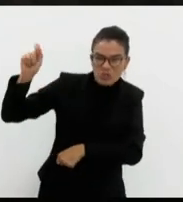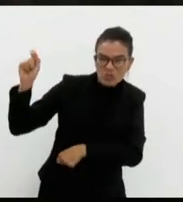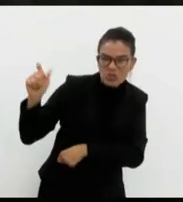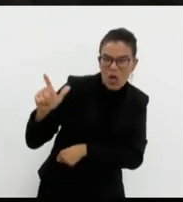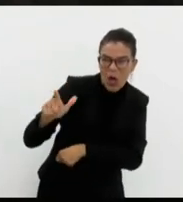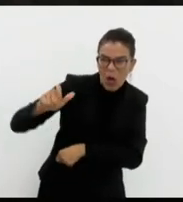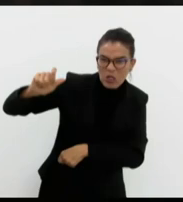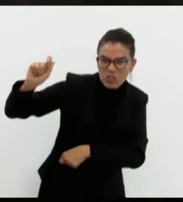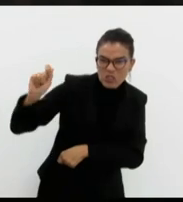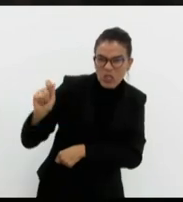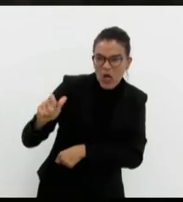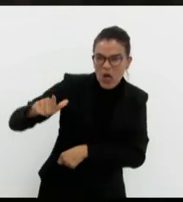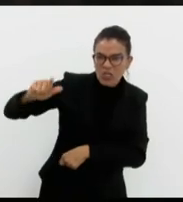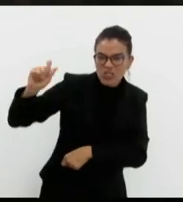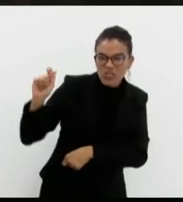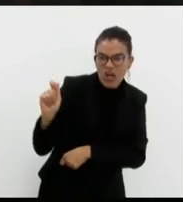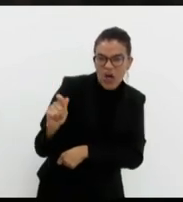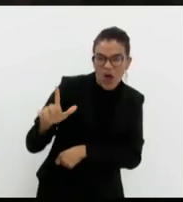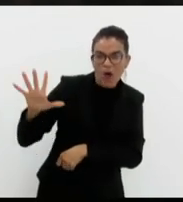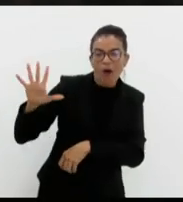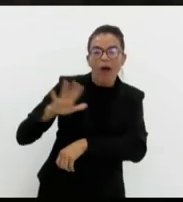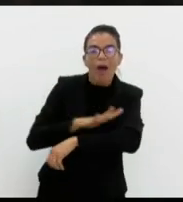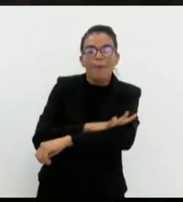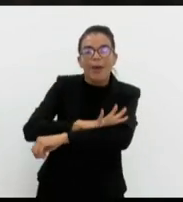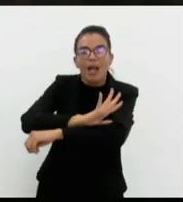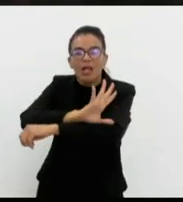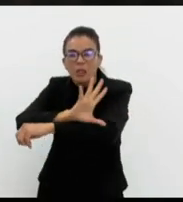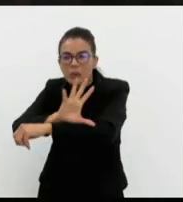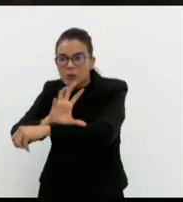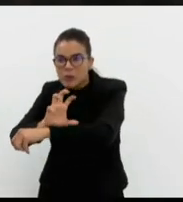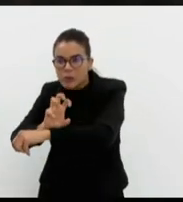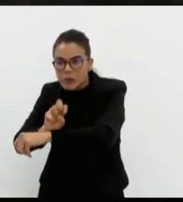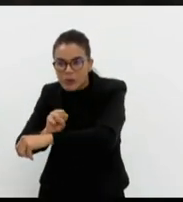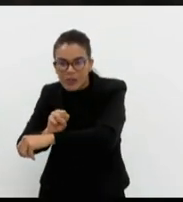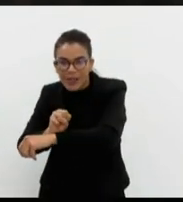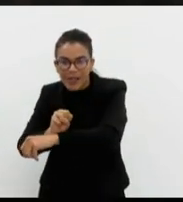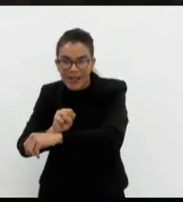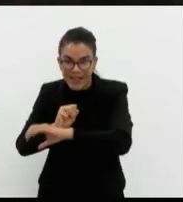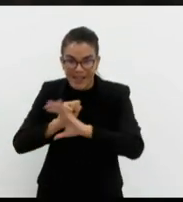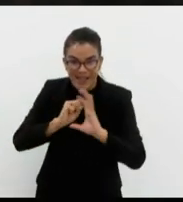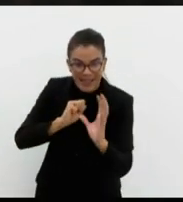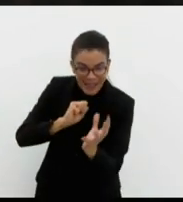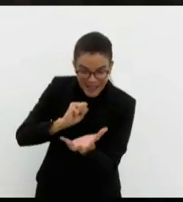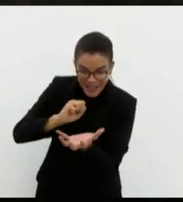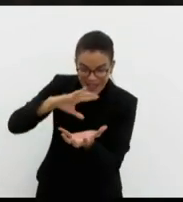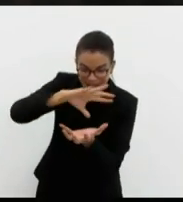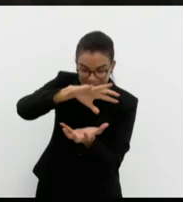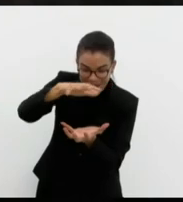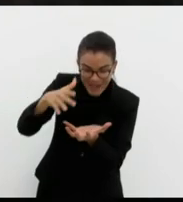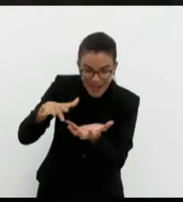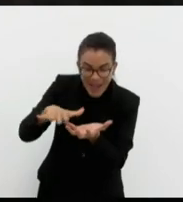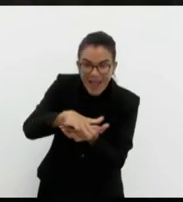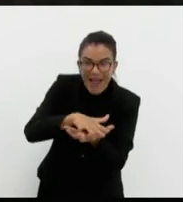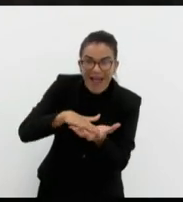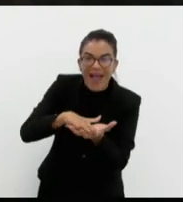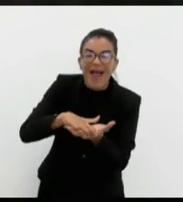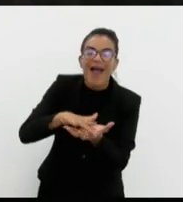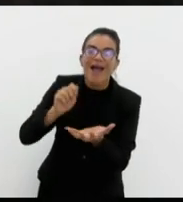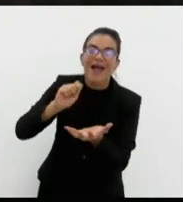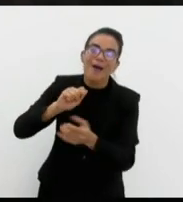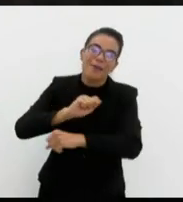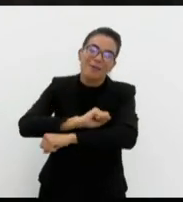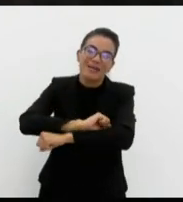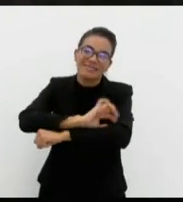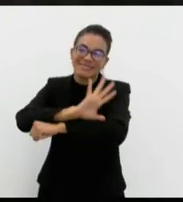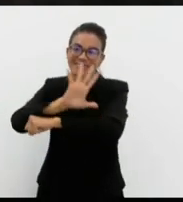Balberto, tem a pele mais escura. Quem está no polo ártico, tem a pele mais clara. É